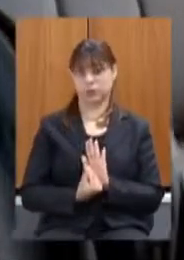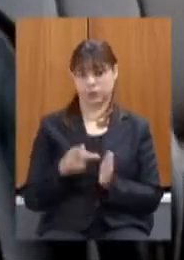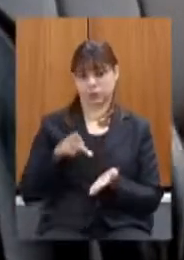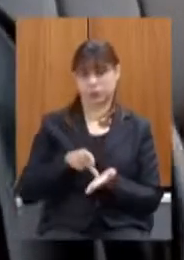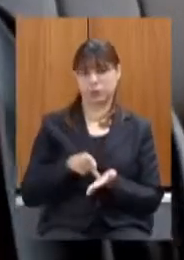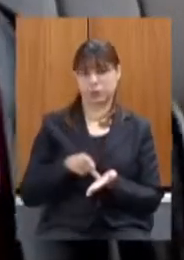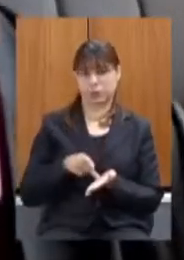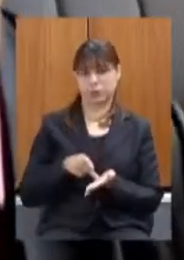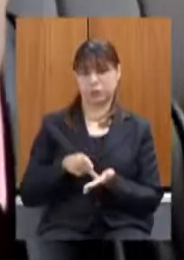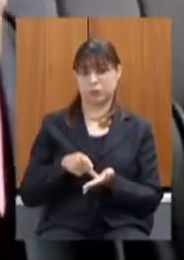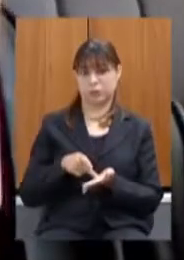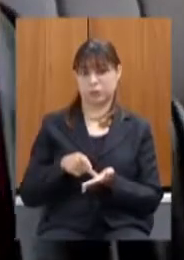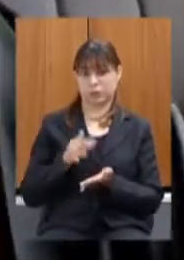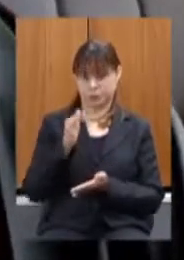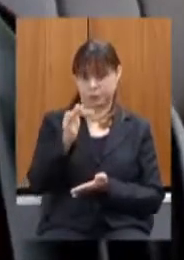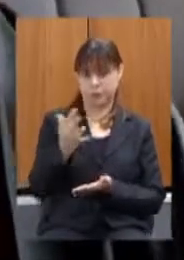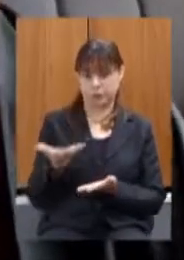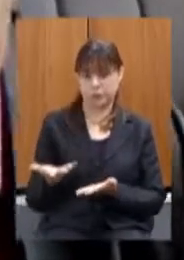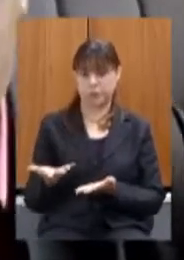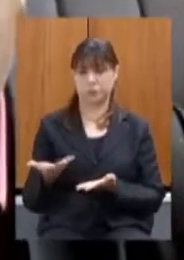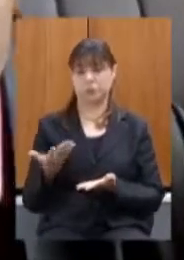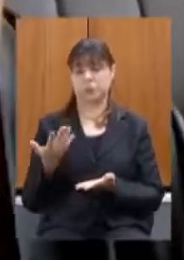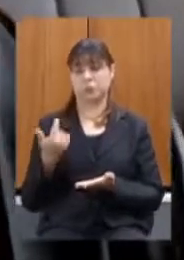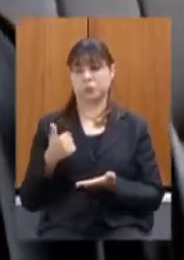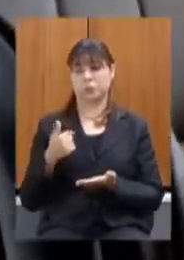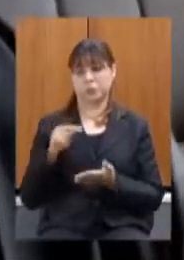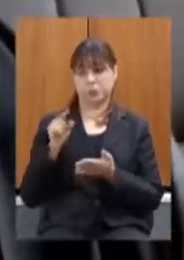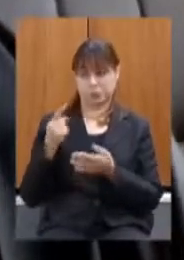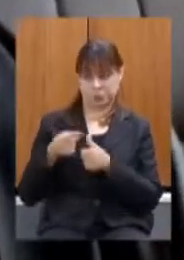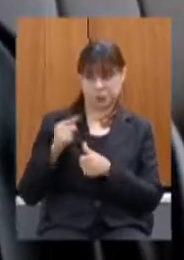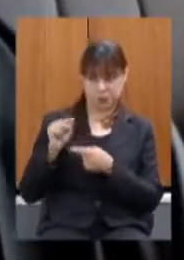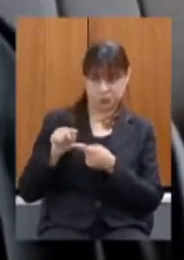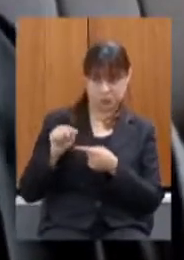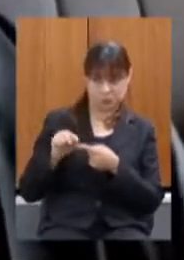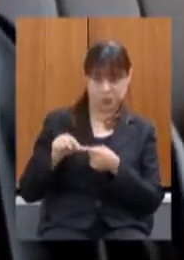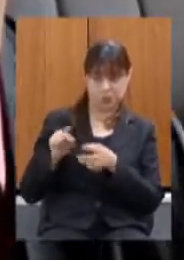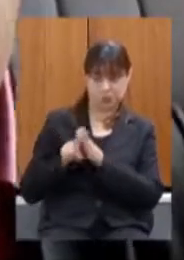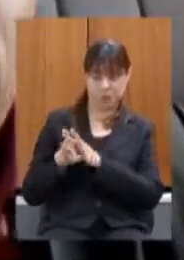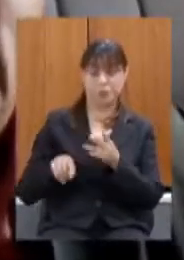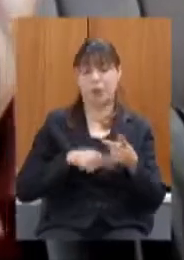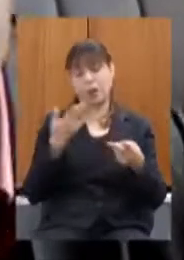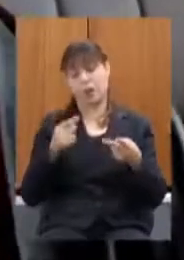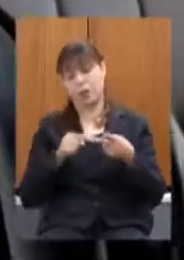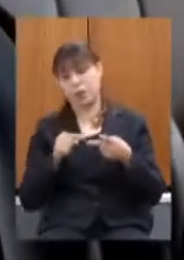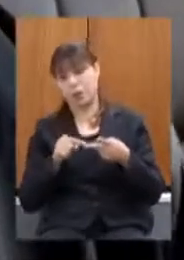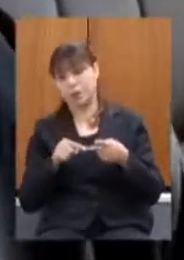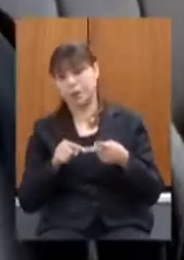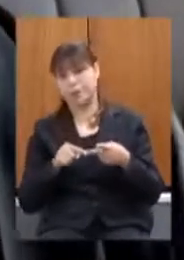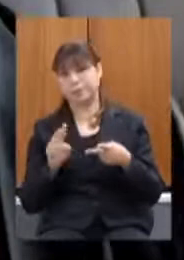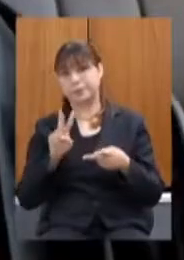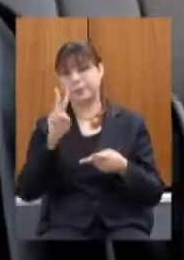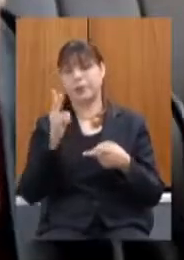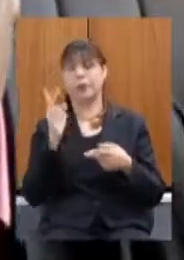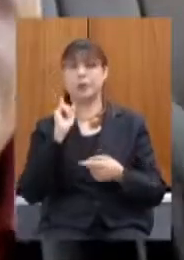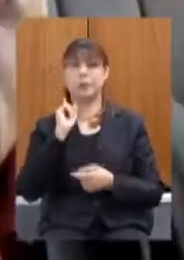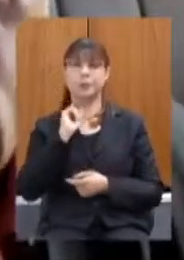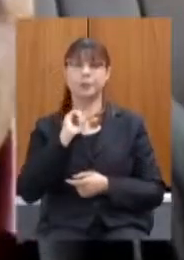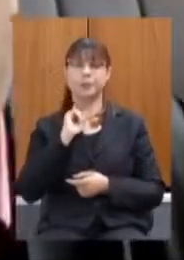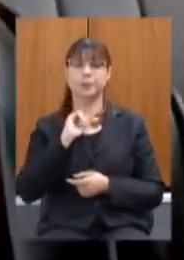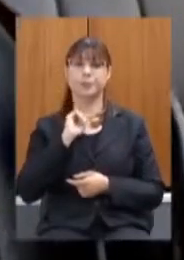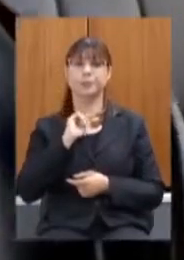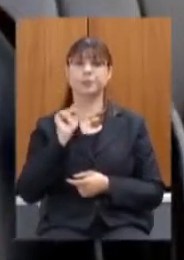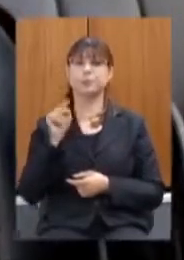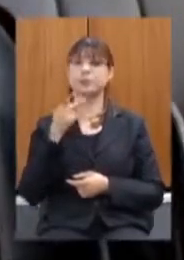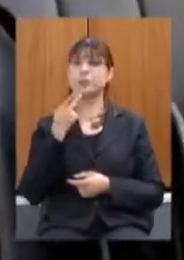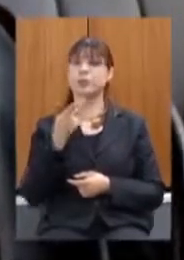então é uma pergunta que faço a segunda é quanto ao Aluminas é o senhor